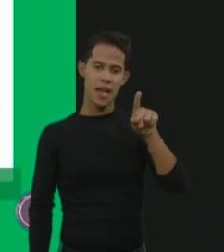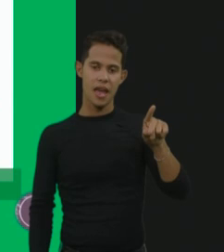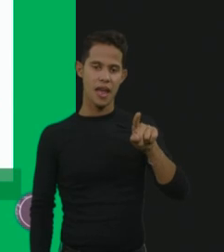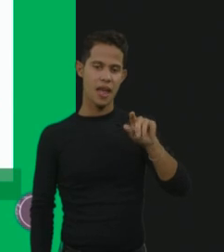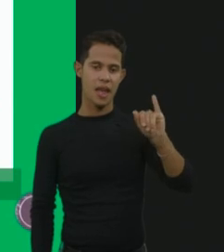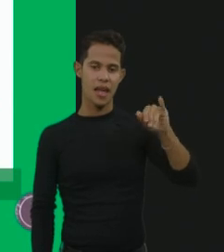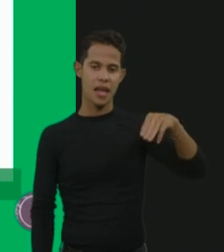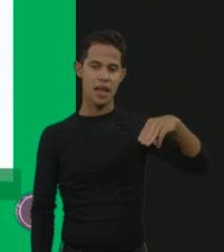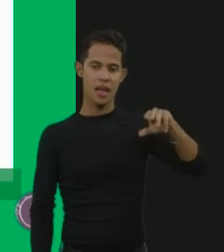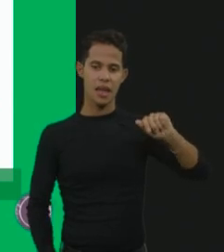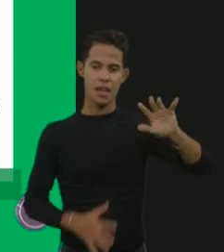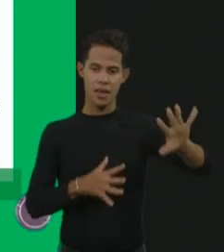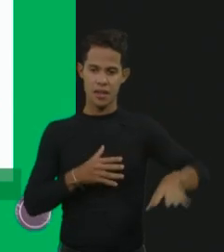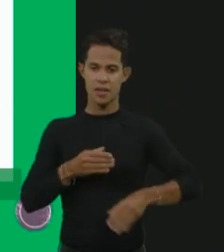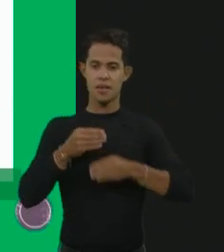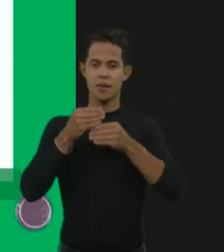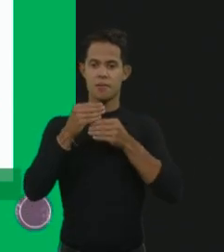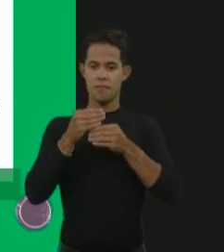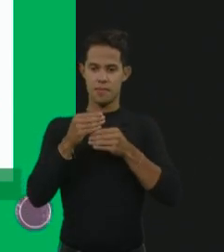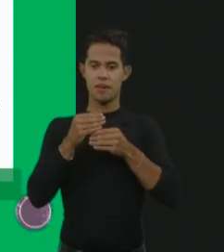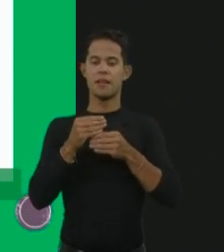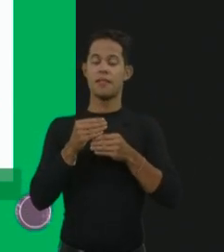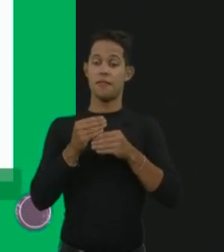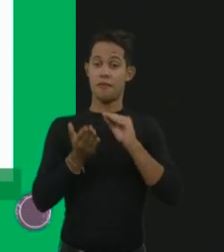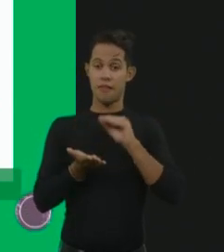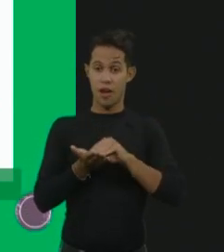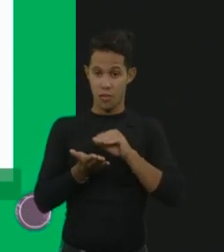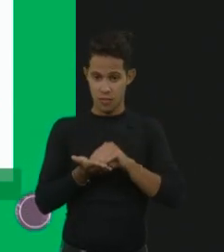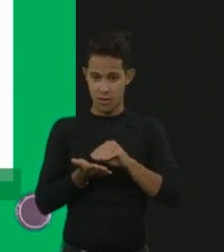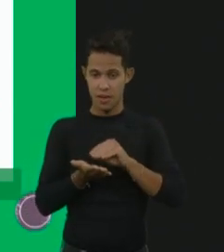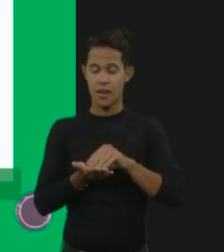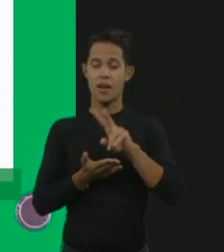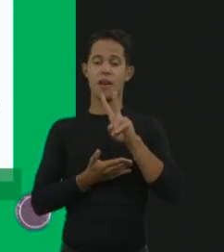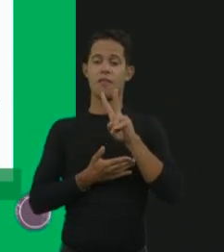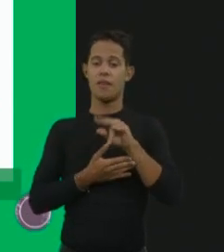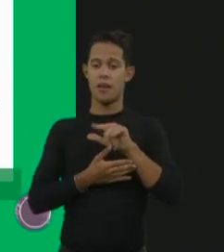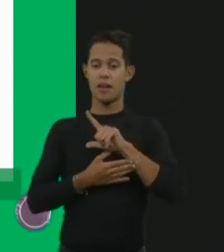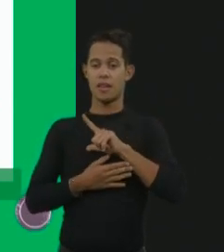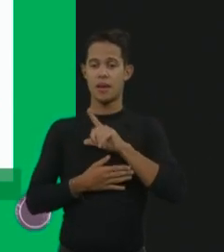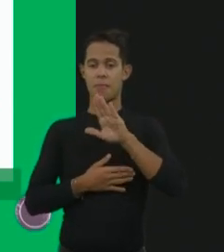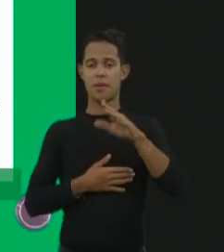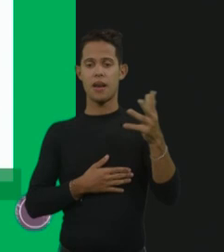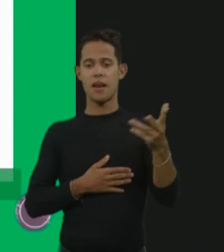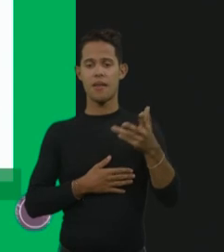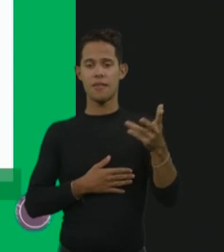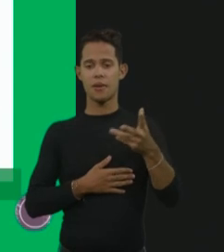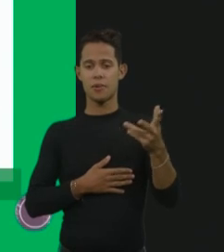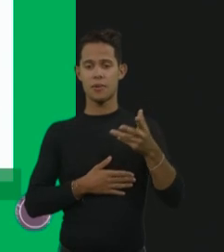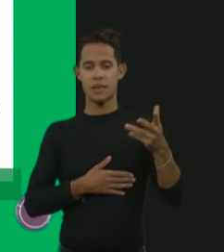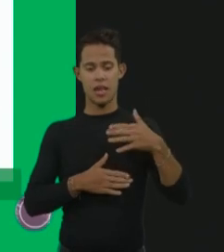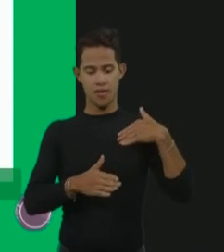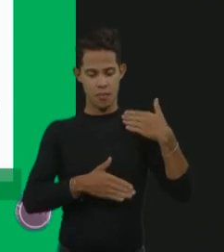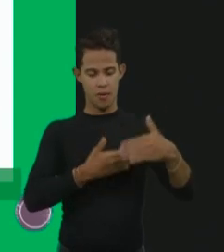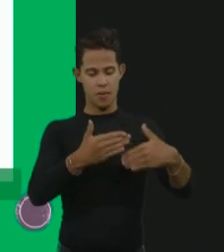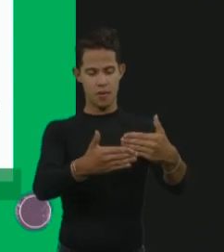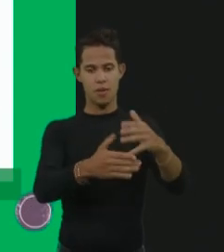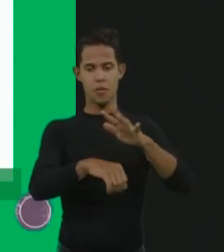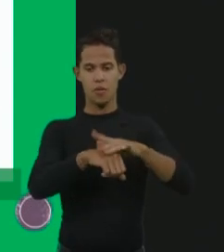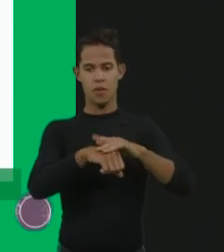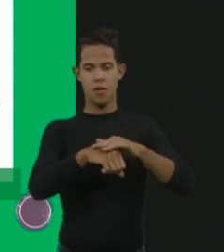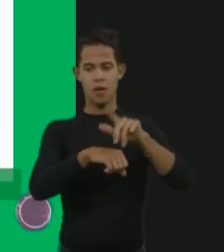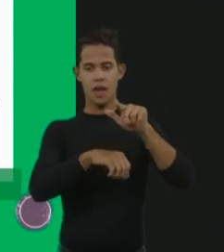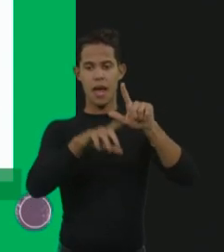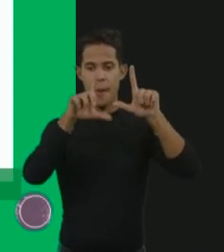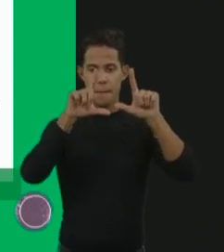tiver a deficiência cognitiva vai ter, mas a velocidade da progressão da doença, ela é menor. Isso que a enzima faz, ela